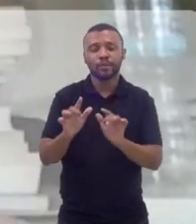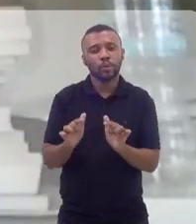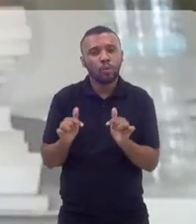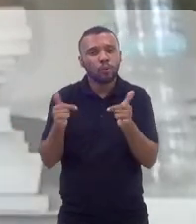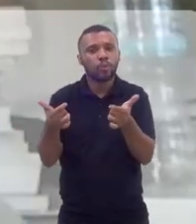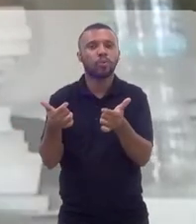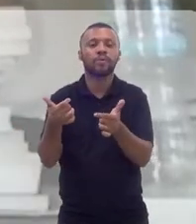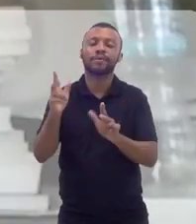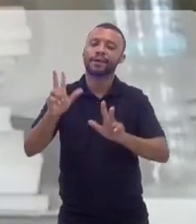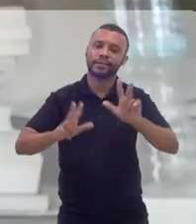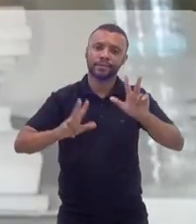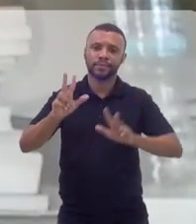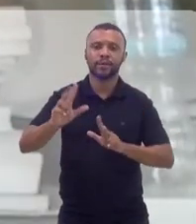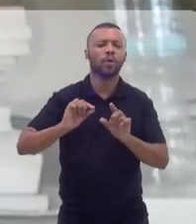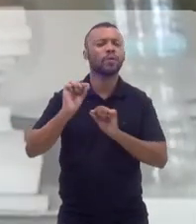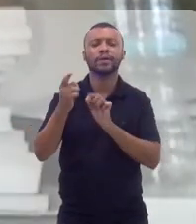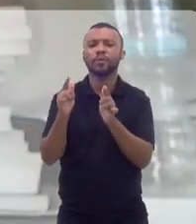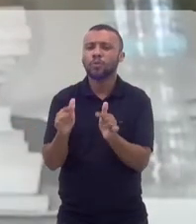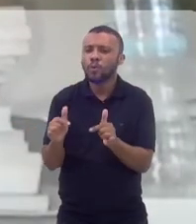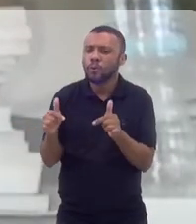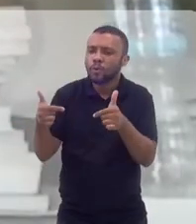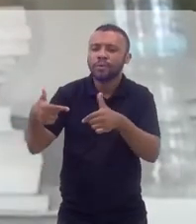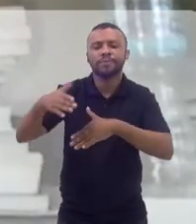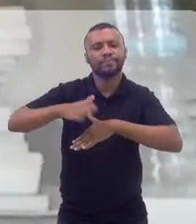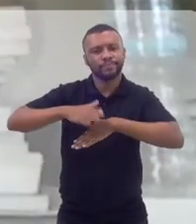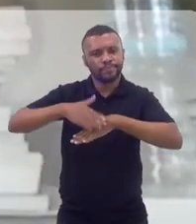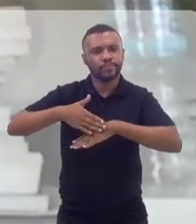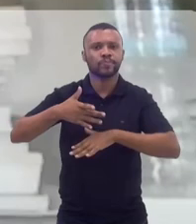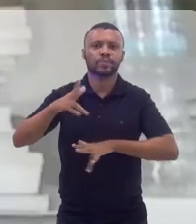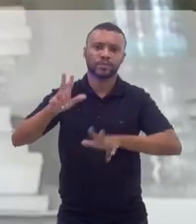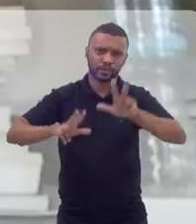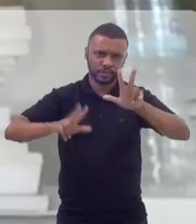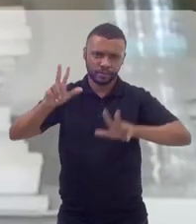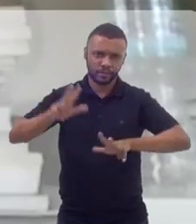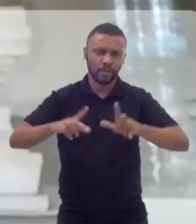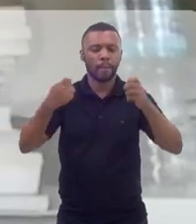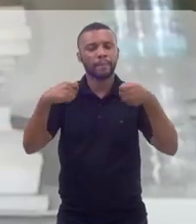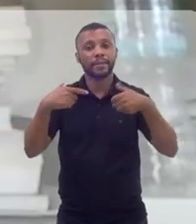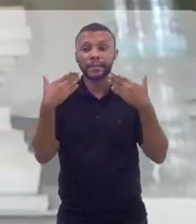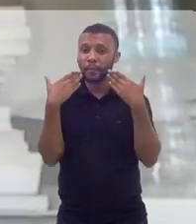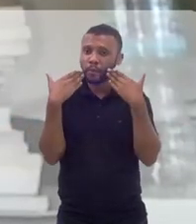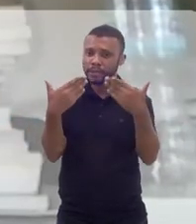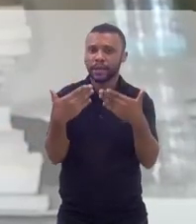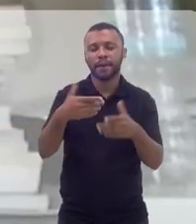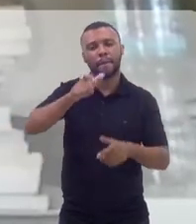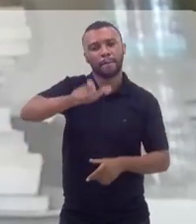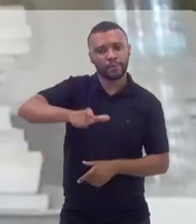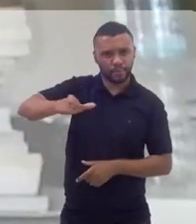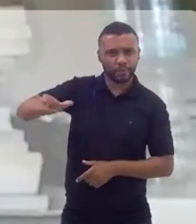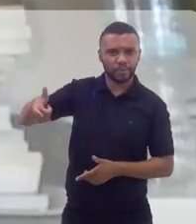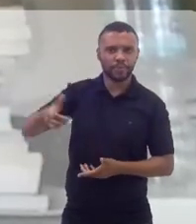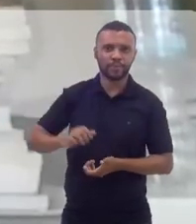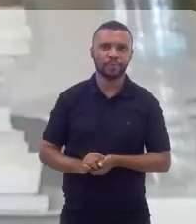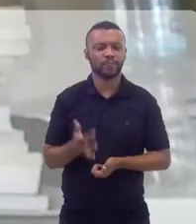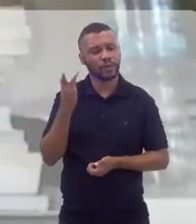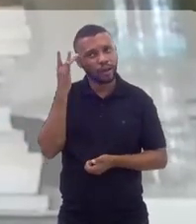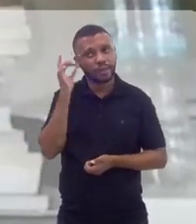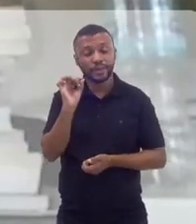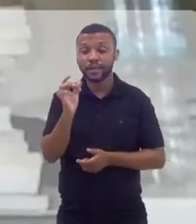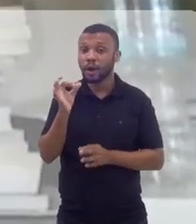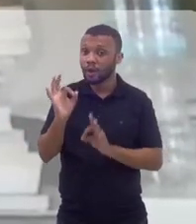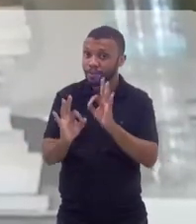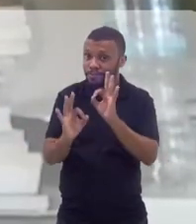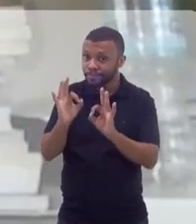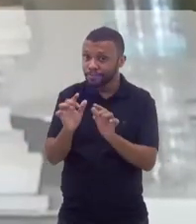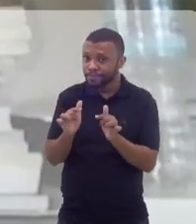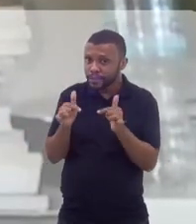carnaval. Que é o que o fazer do carnaval tem para oferecer para as pessoas. Acho que é sobre o